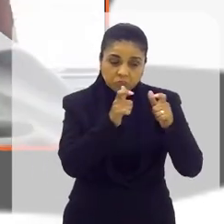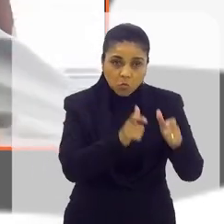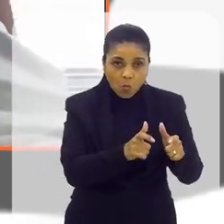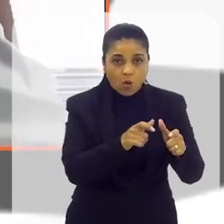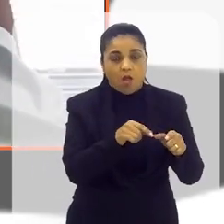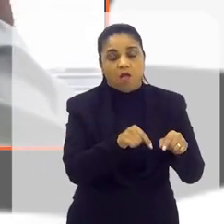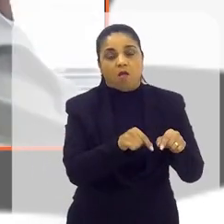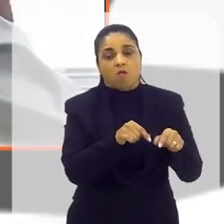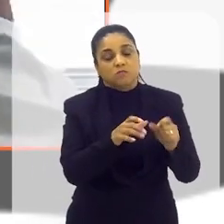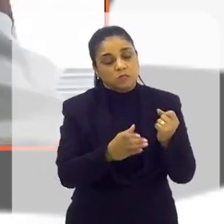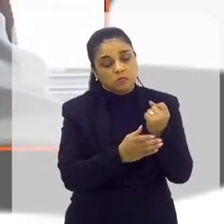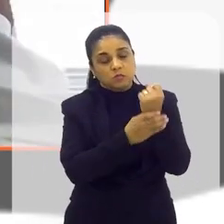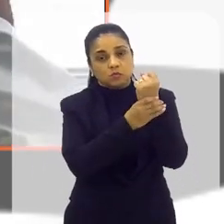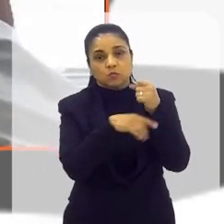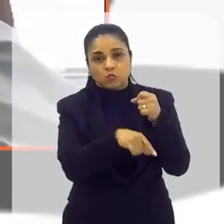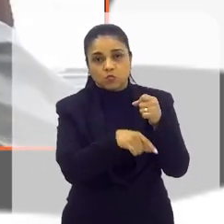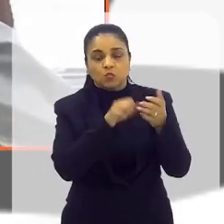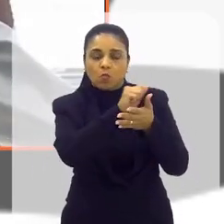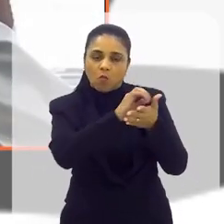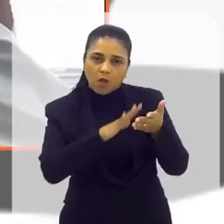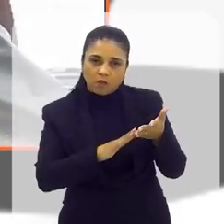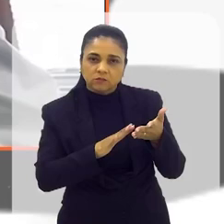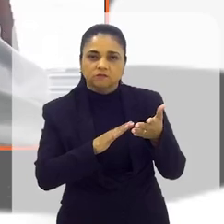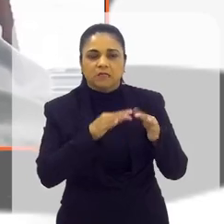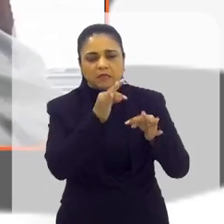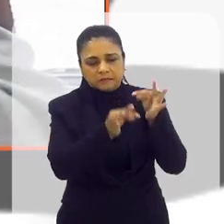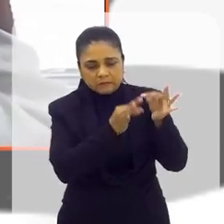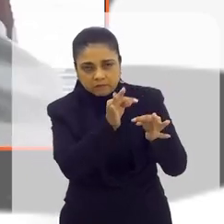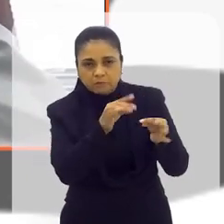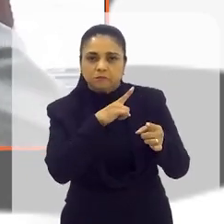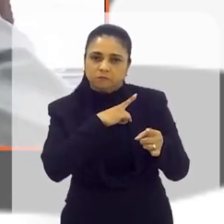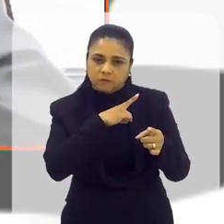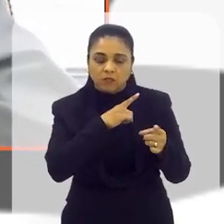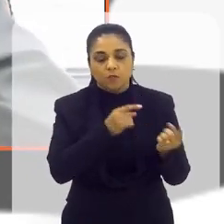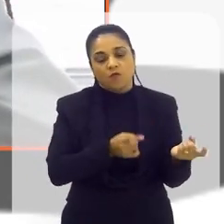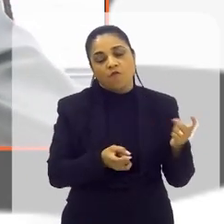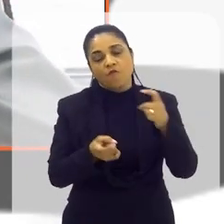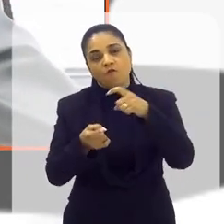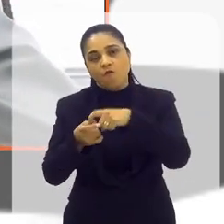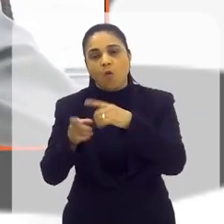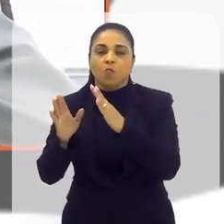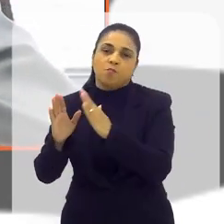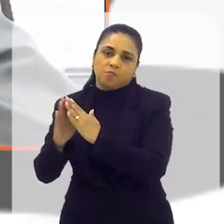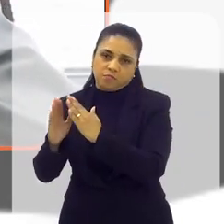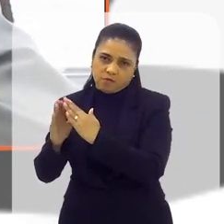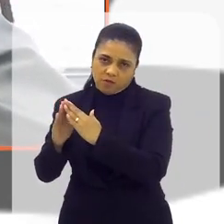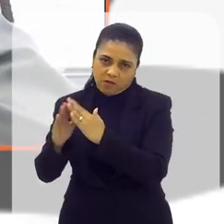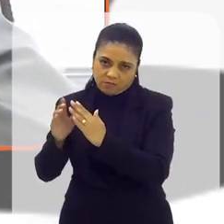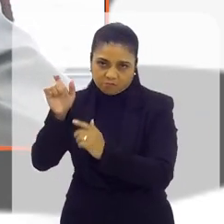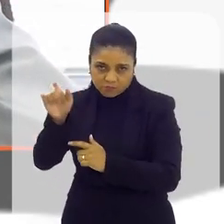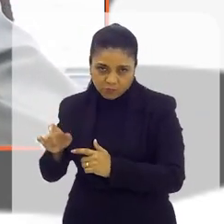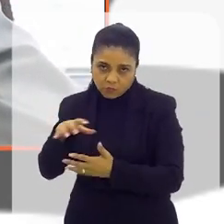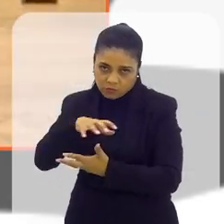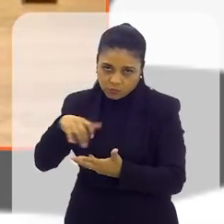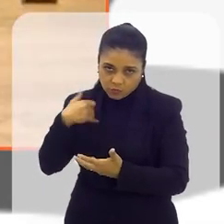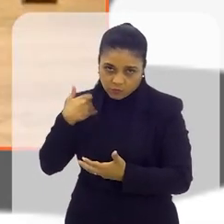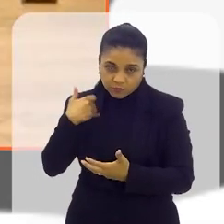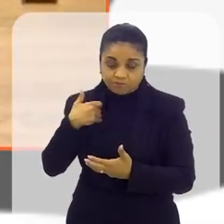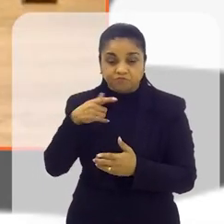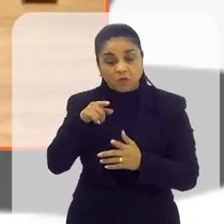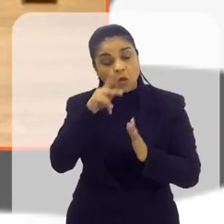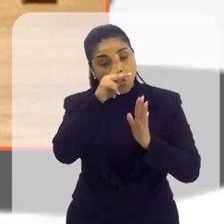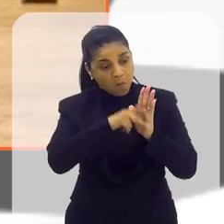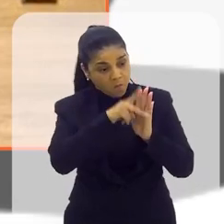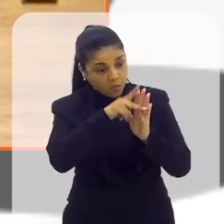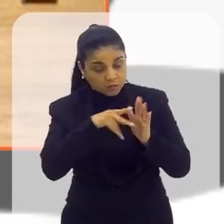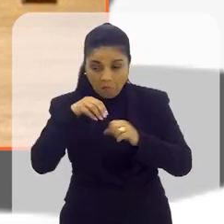seguro e pode fazer suas atividades diárias e depois a gente retorna com esse idoso para a sua residência. Deputado, esse seu projeto